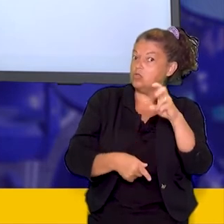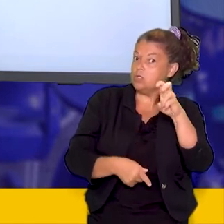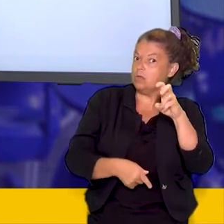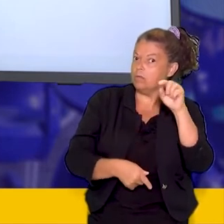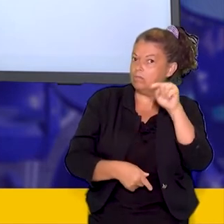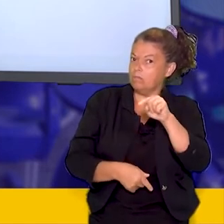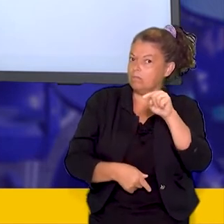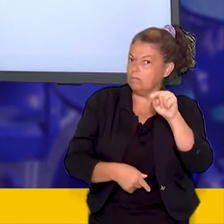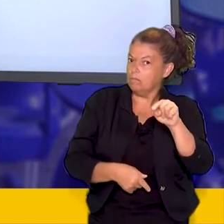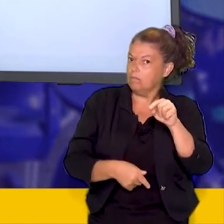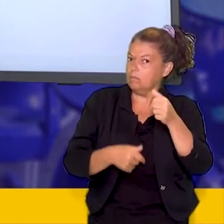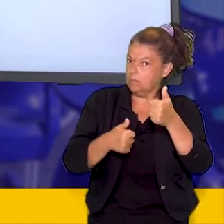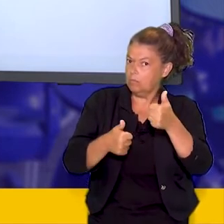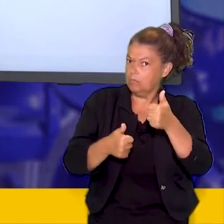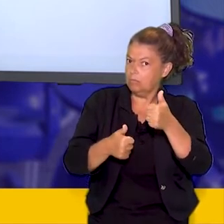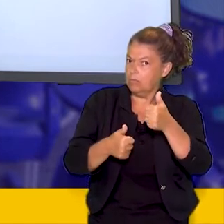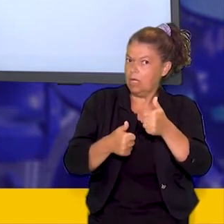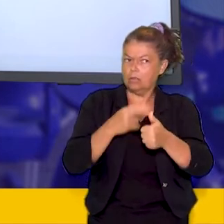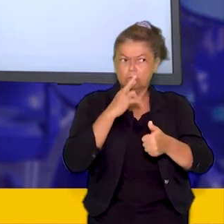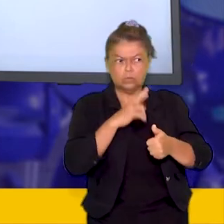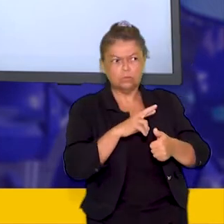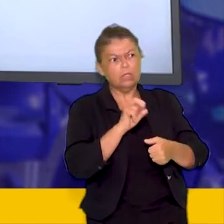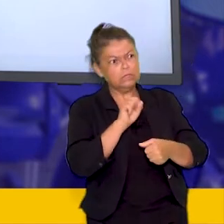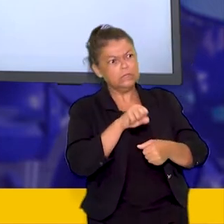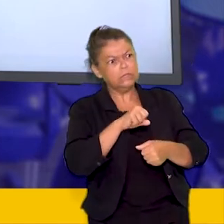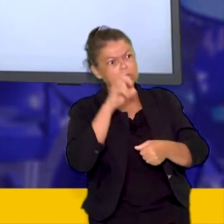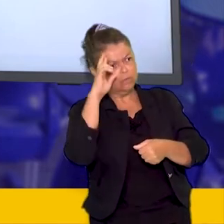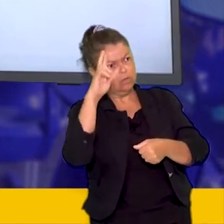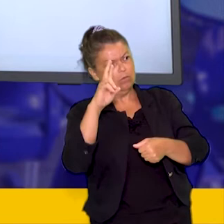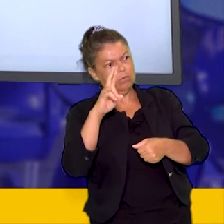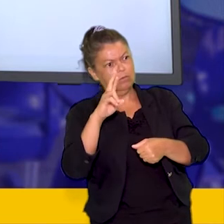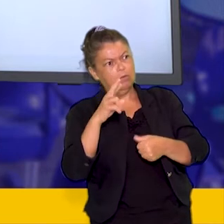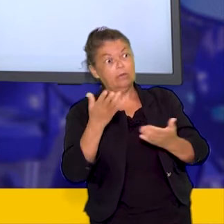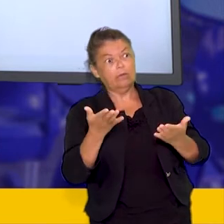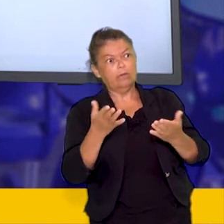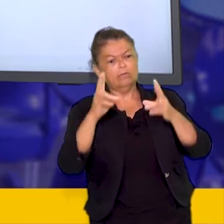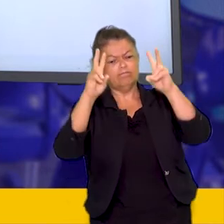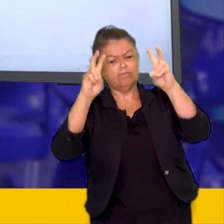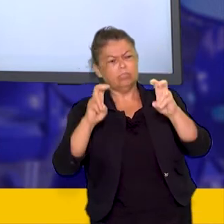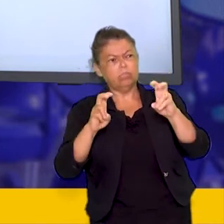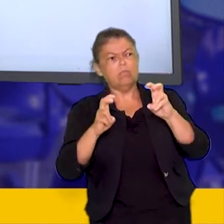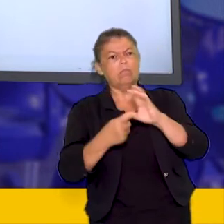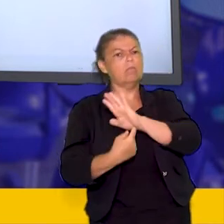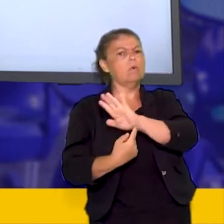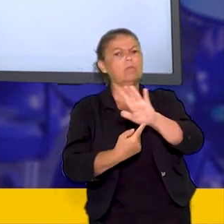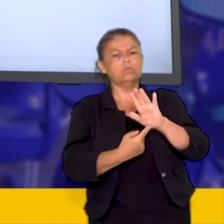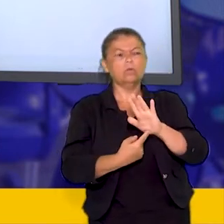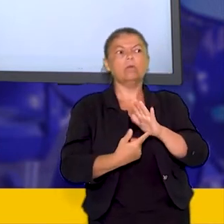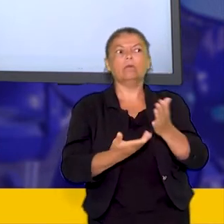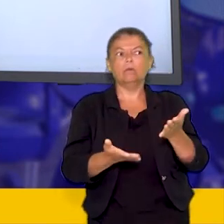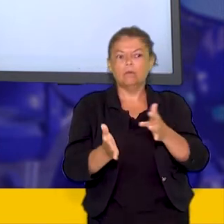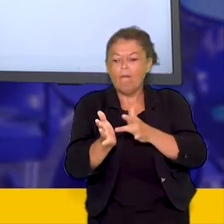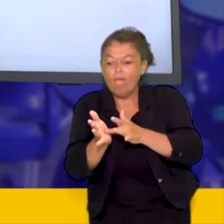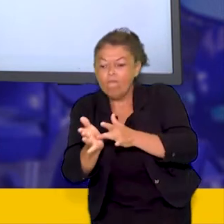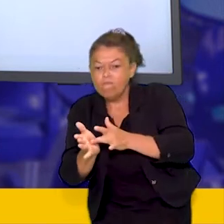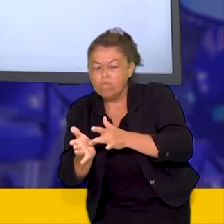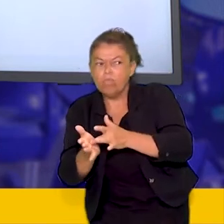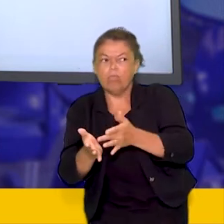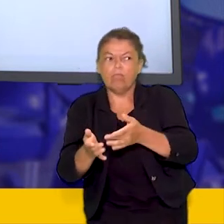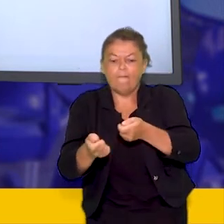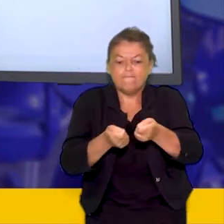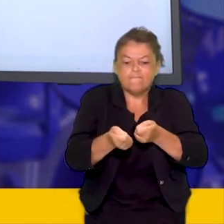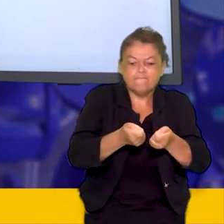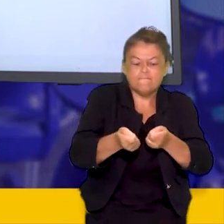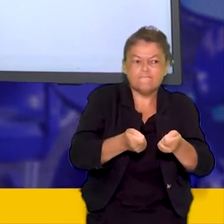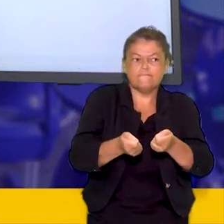é sim, senhor, coronel. Essa figura demonstra aqui o monopólio, o controle